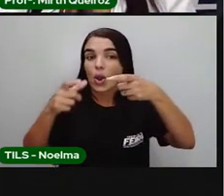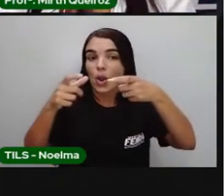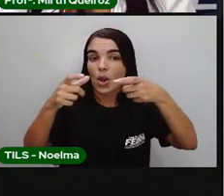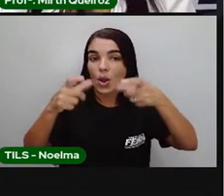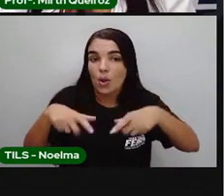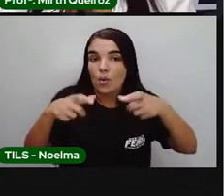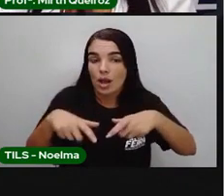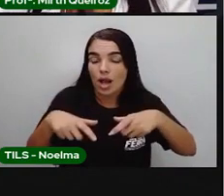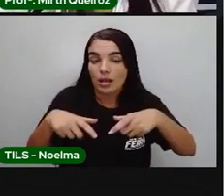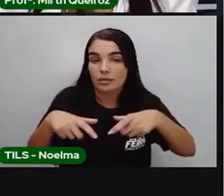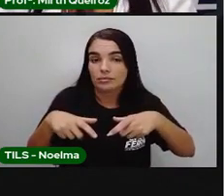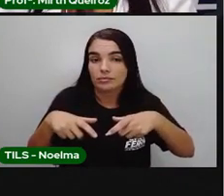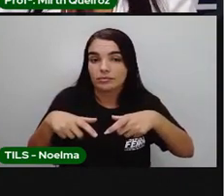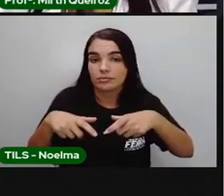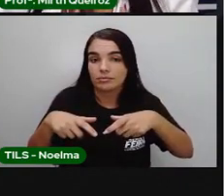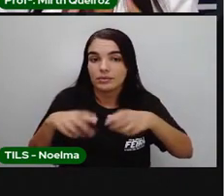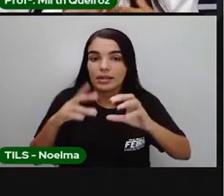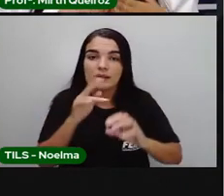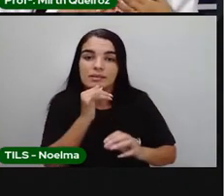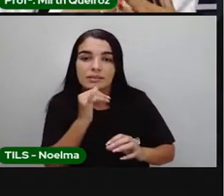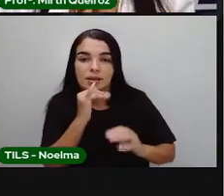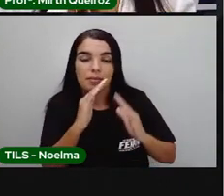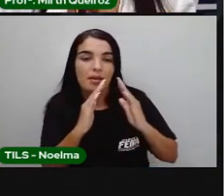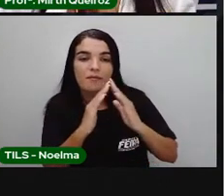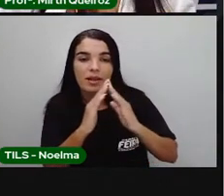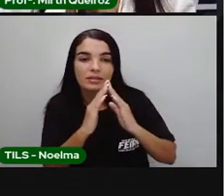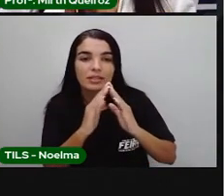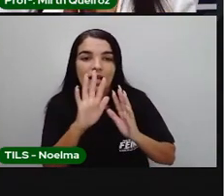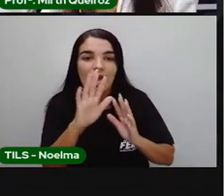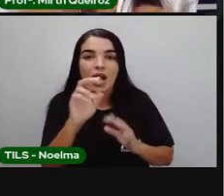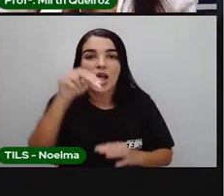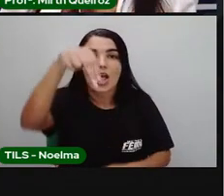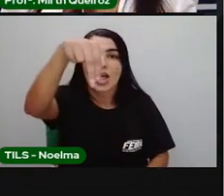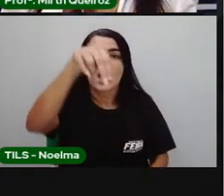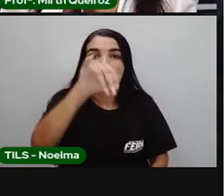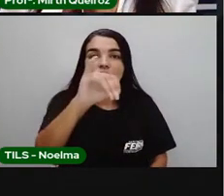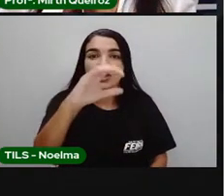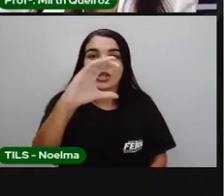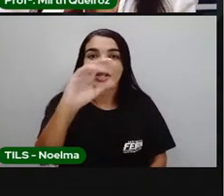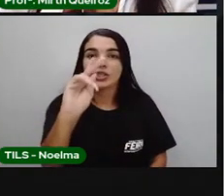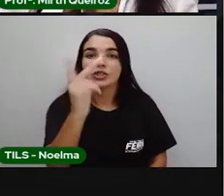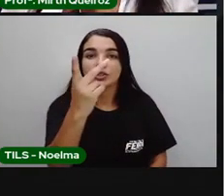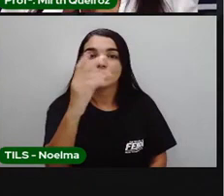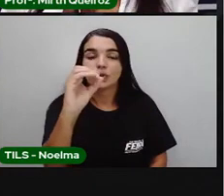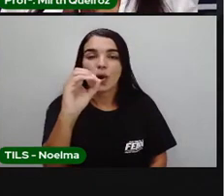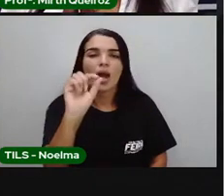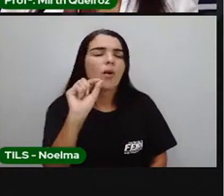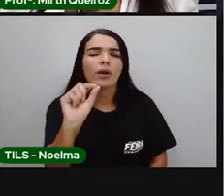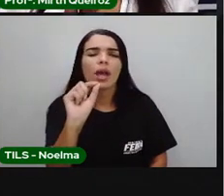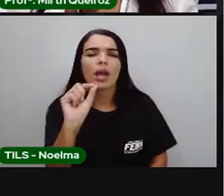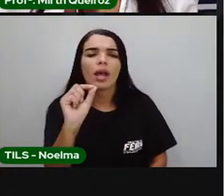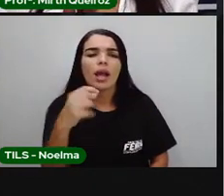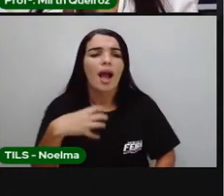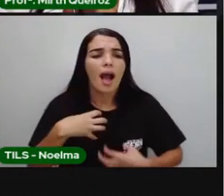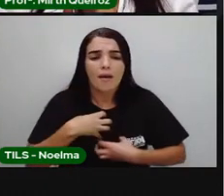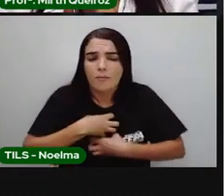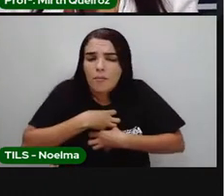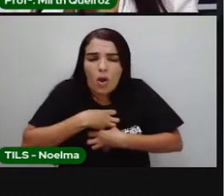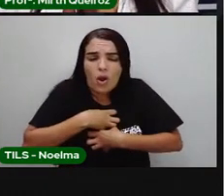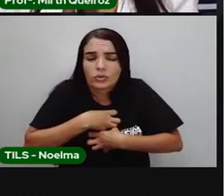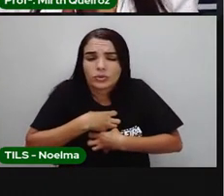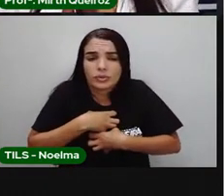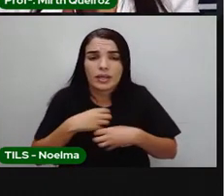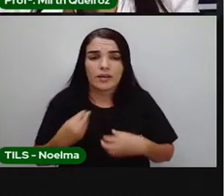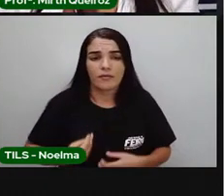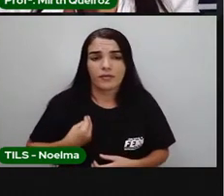o local onde eles vivem, né? E nicho ecológico é o modo de eles viverem. Então, aí nós temos